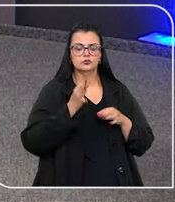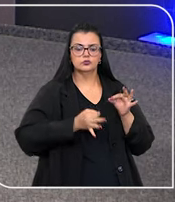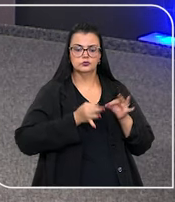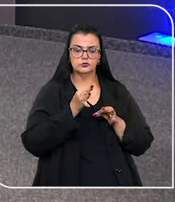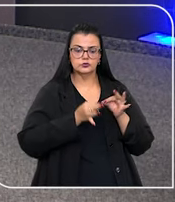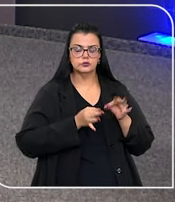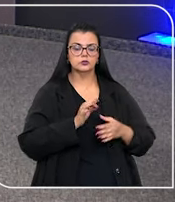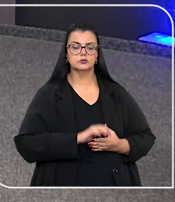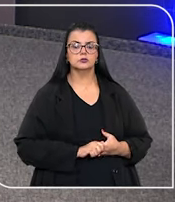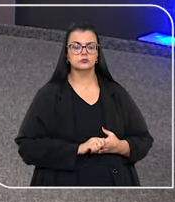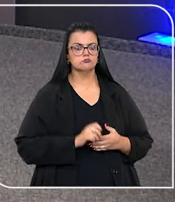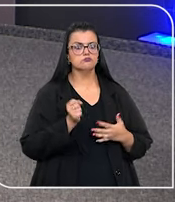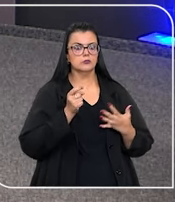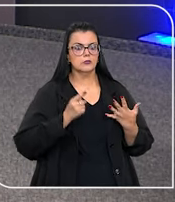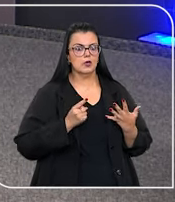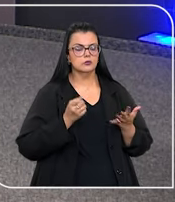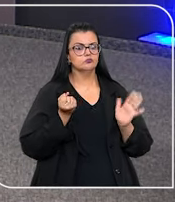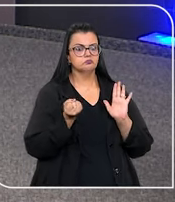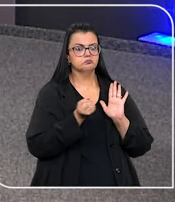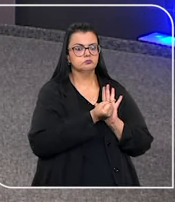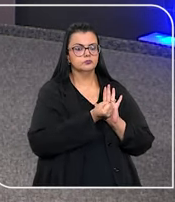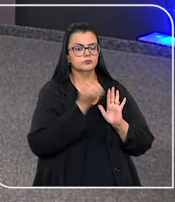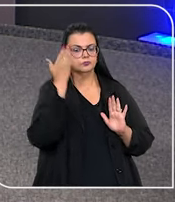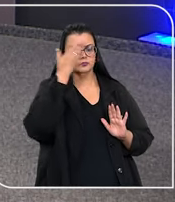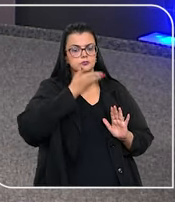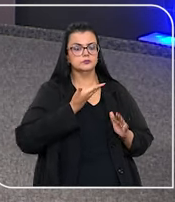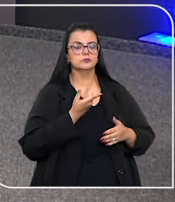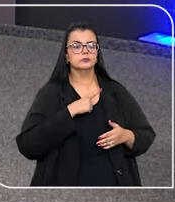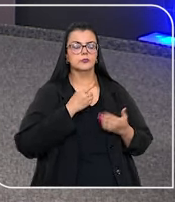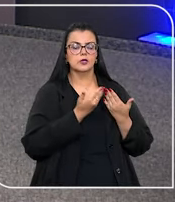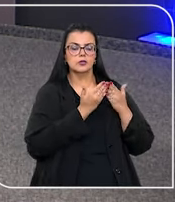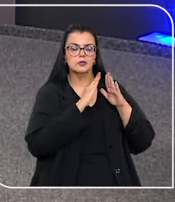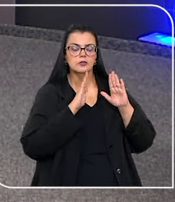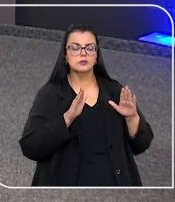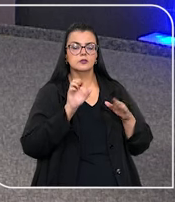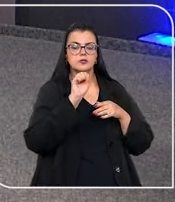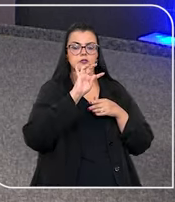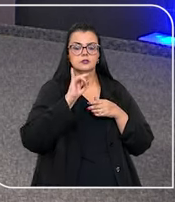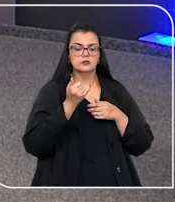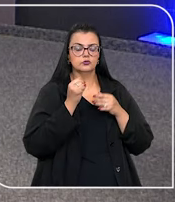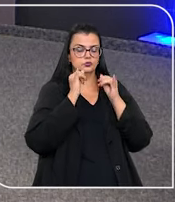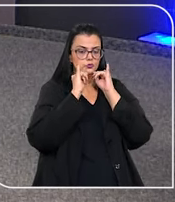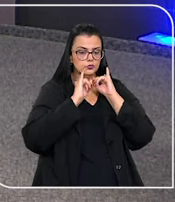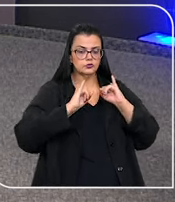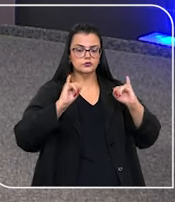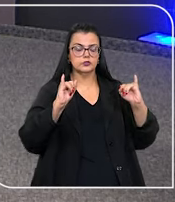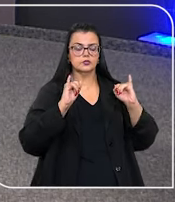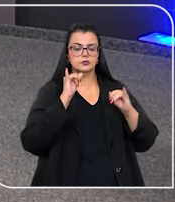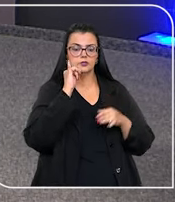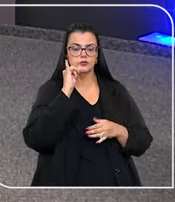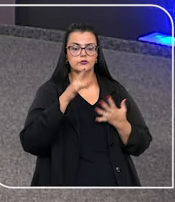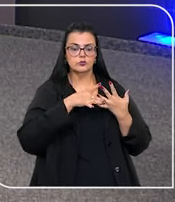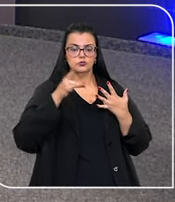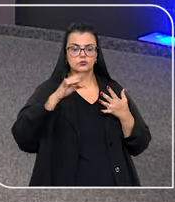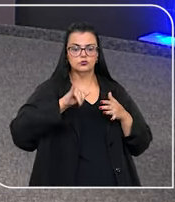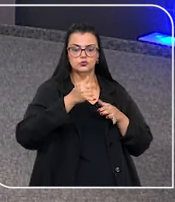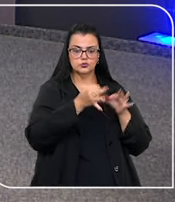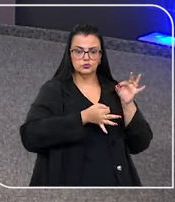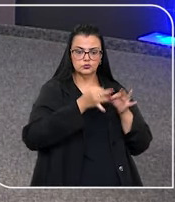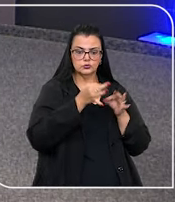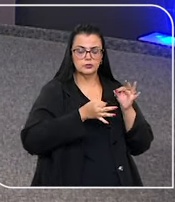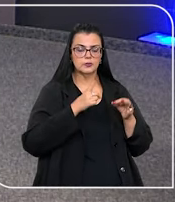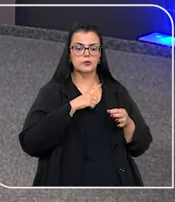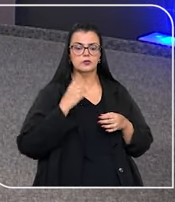Justiça. Com esse dado impactante, nós abrimos esta edição do STJ Notícias, destacando o